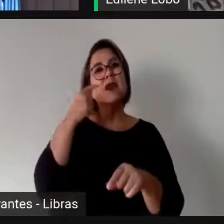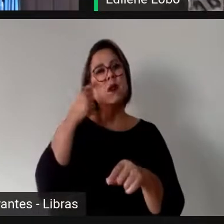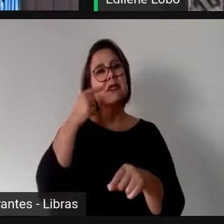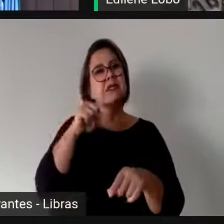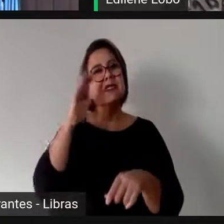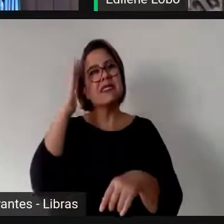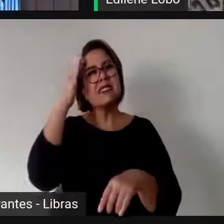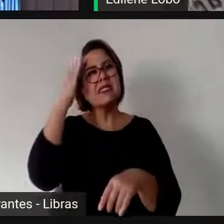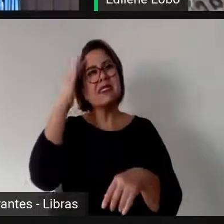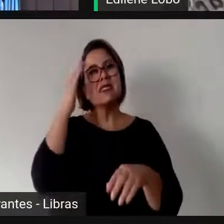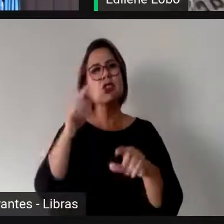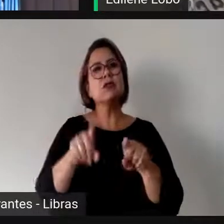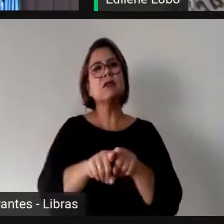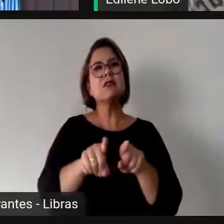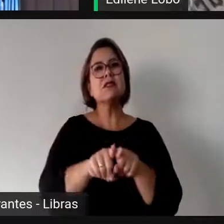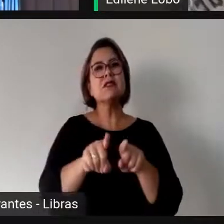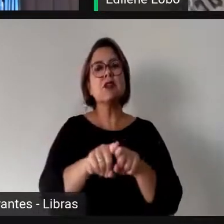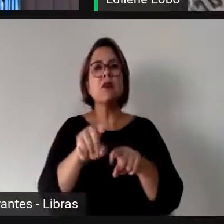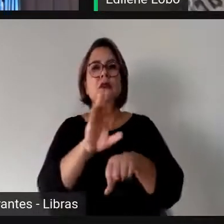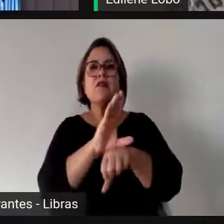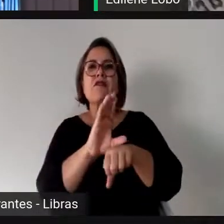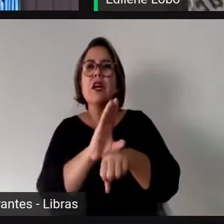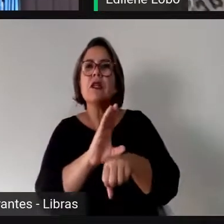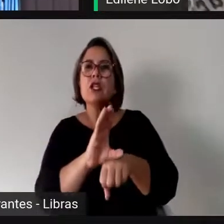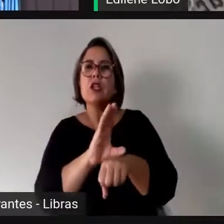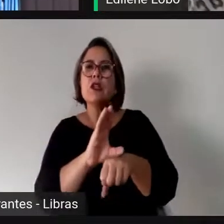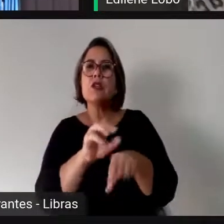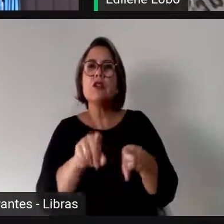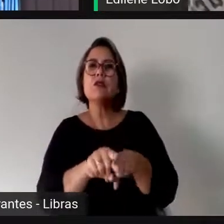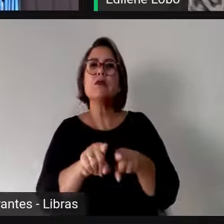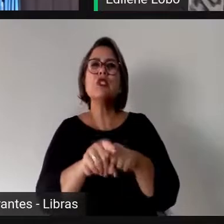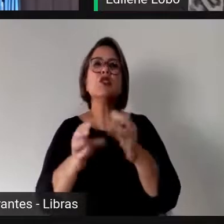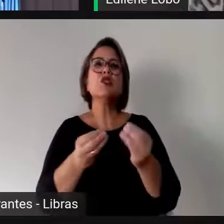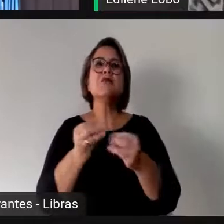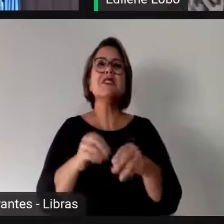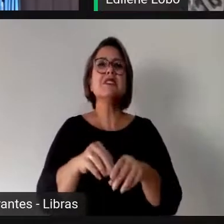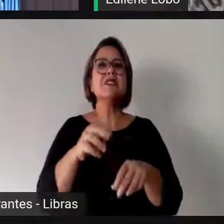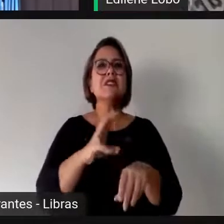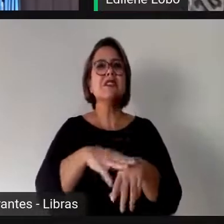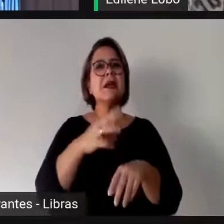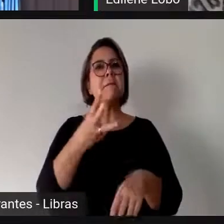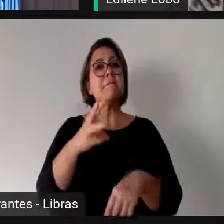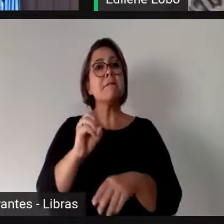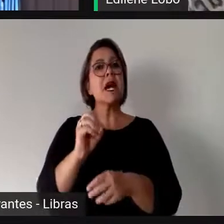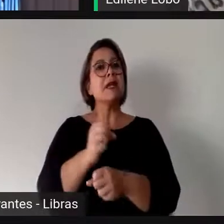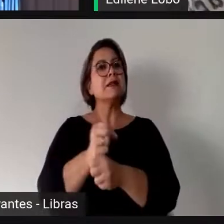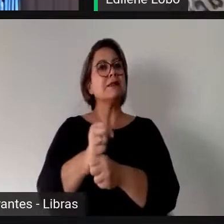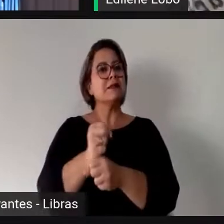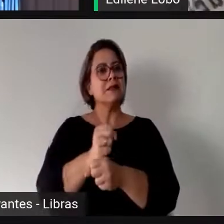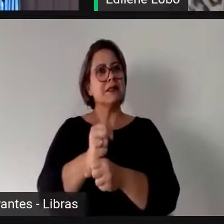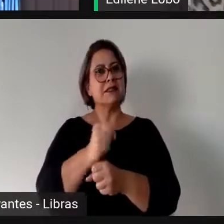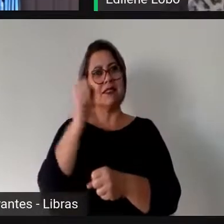a partir da Constituição. Ela, Constituição que dura já há mais de 30 anos no Brasil, é surpreendente que só em